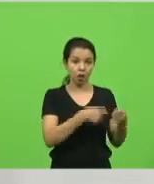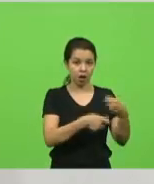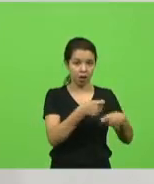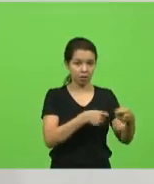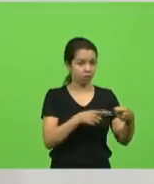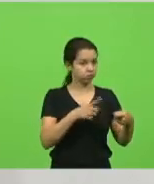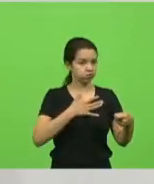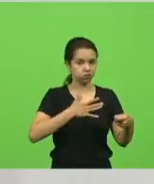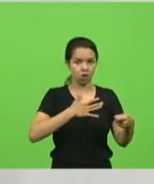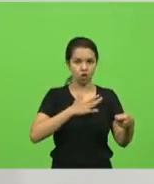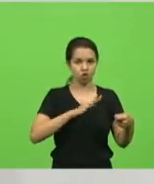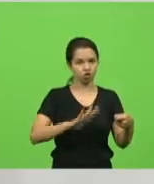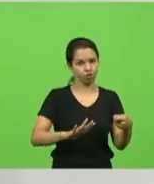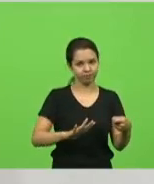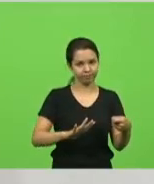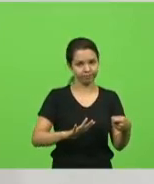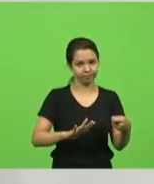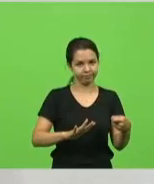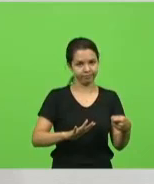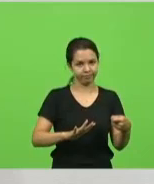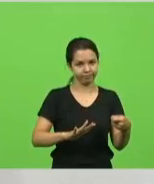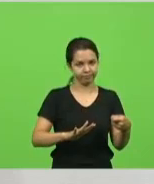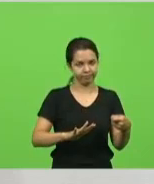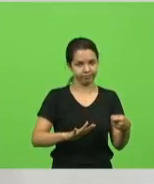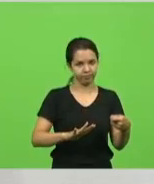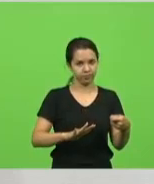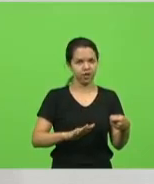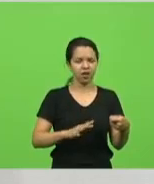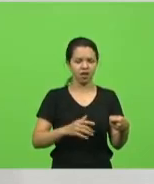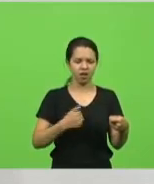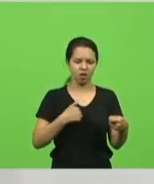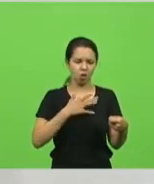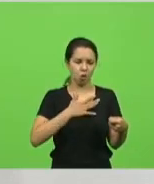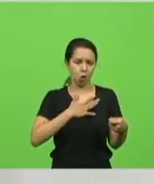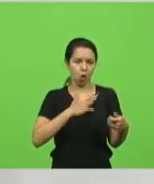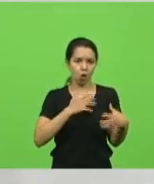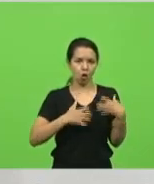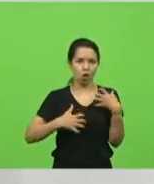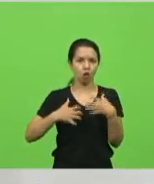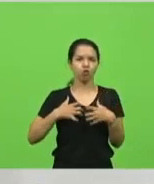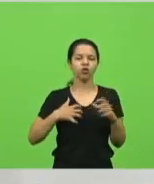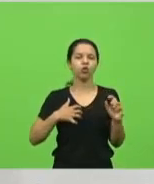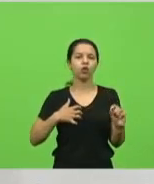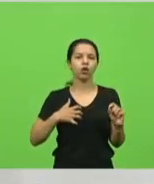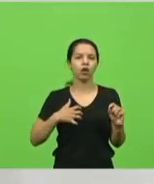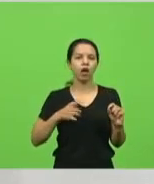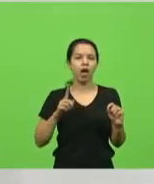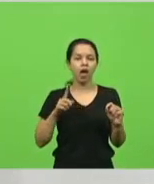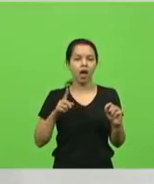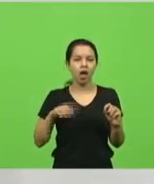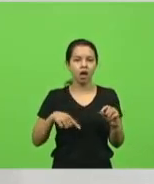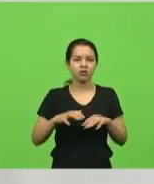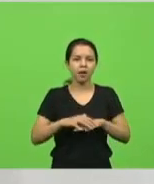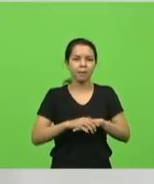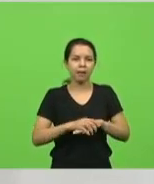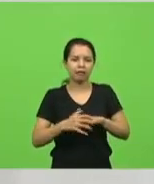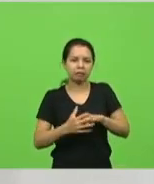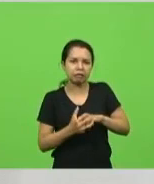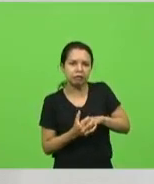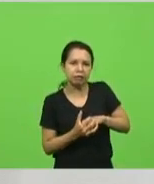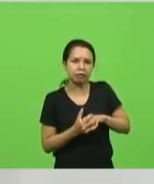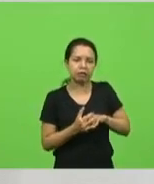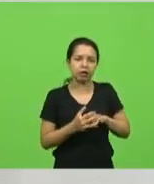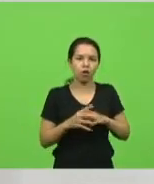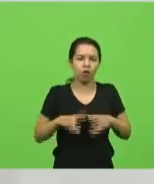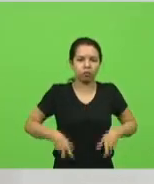O causa desconforto, gente, é um sapato apertado, é uma cueca apertada. Isso é o que causa desconforto